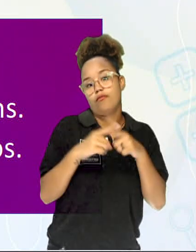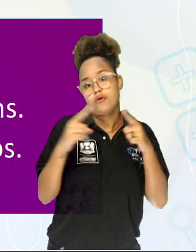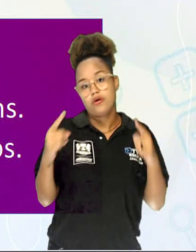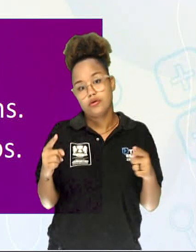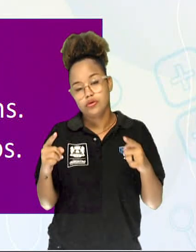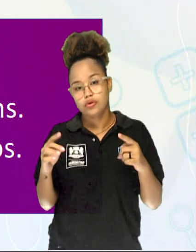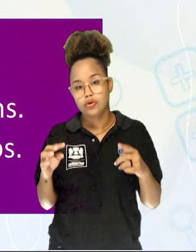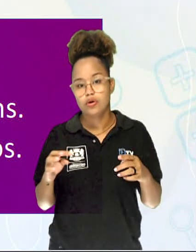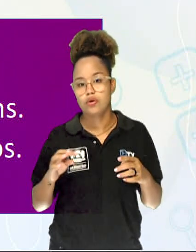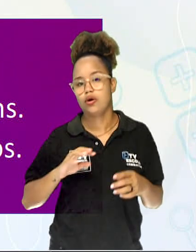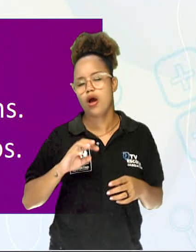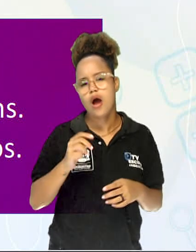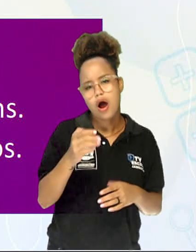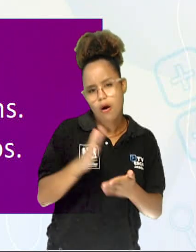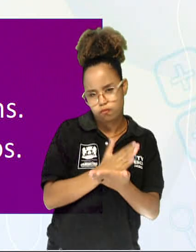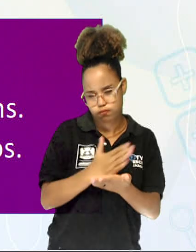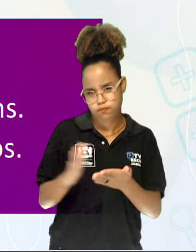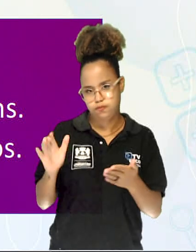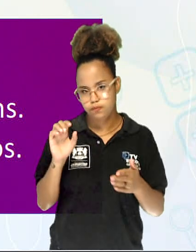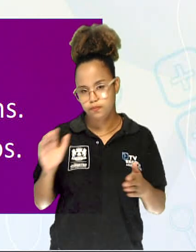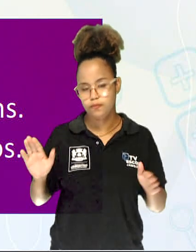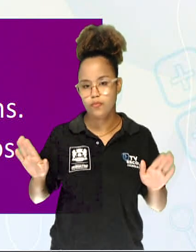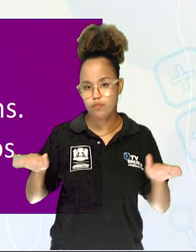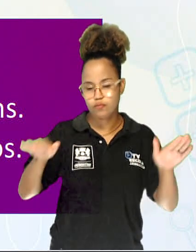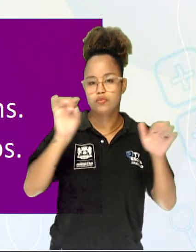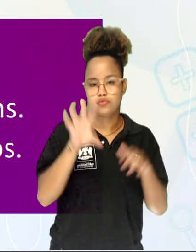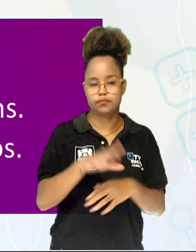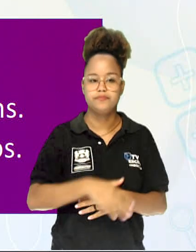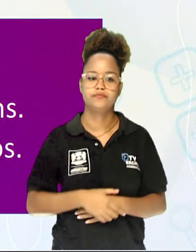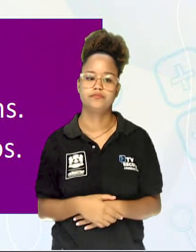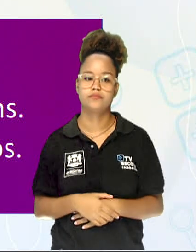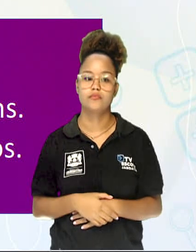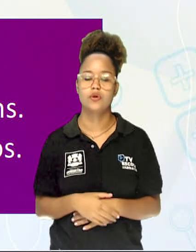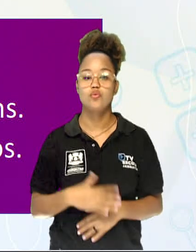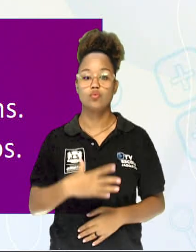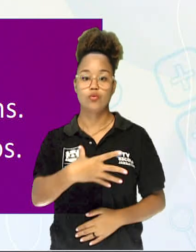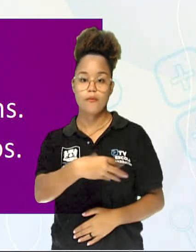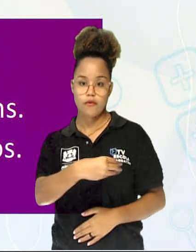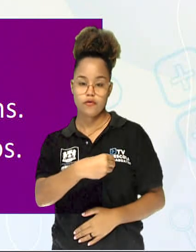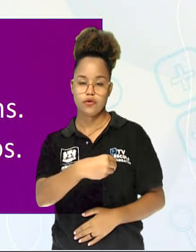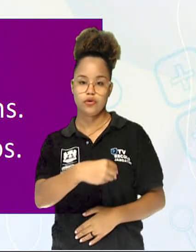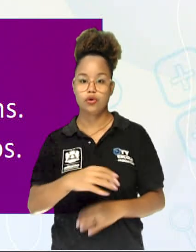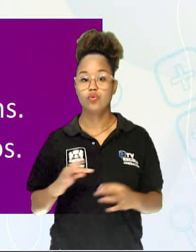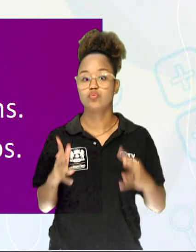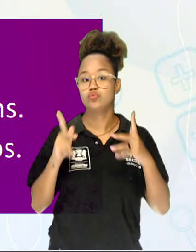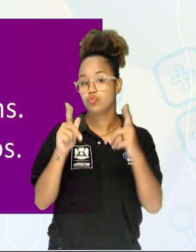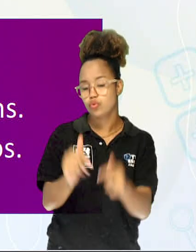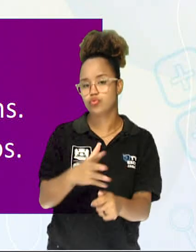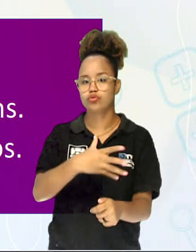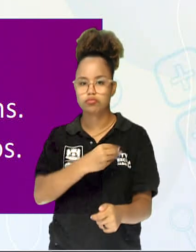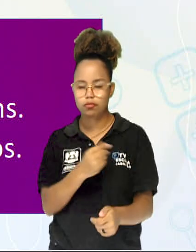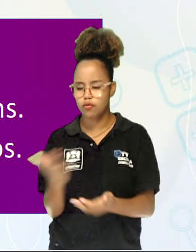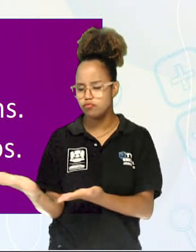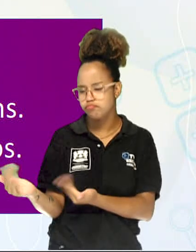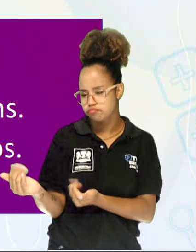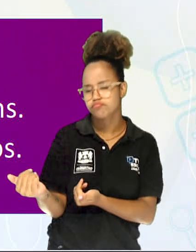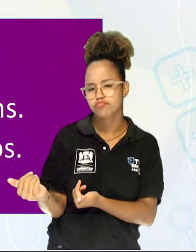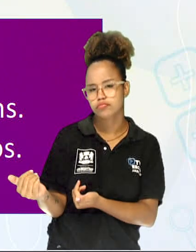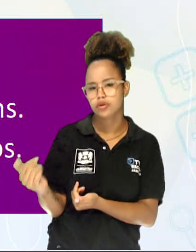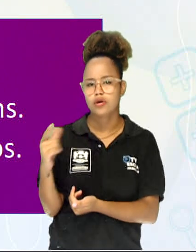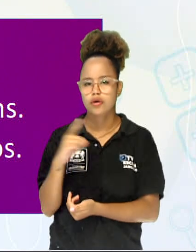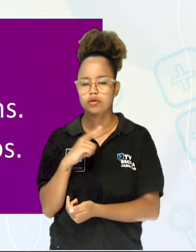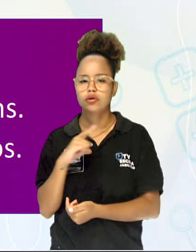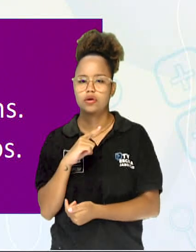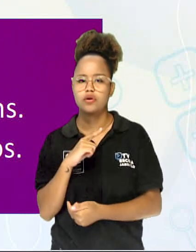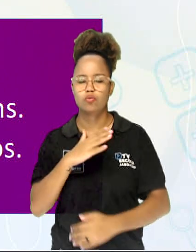voam. E a principal característica dos mamíferos é que todos mamam quando jovens, e têm o corpo